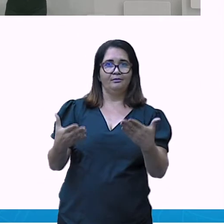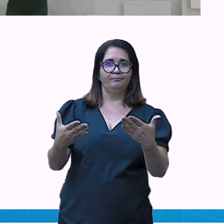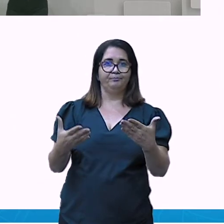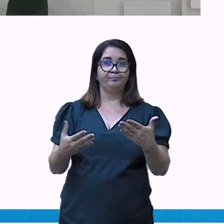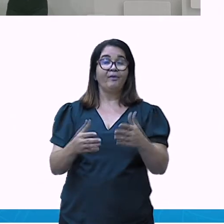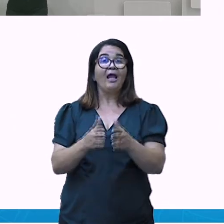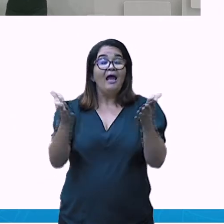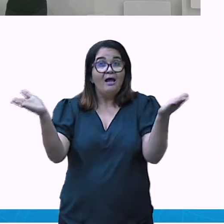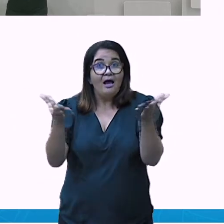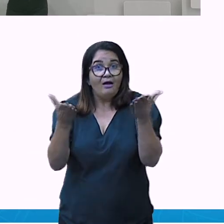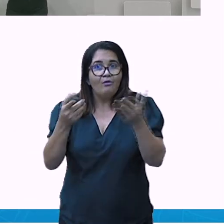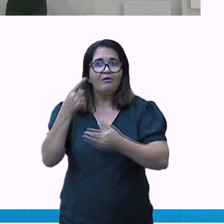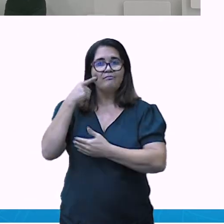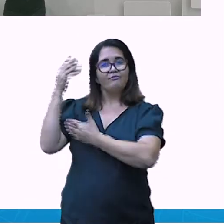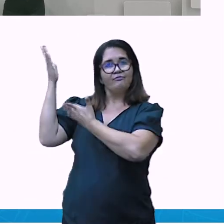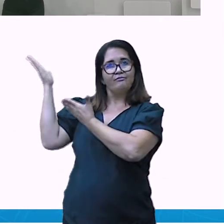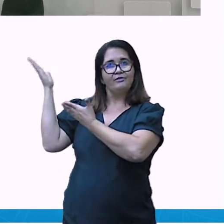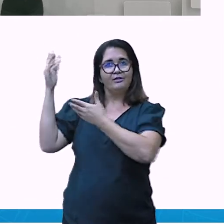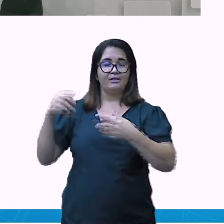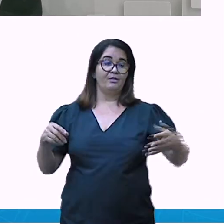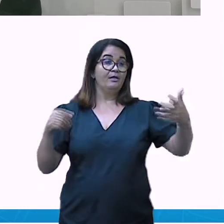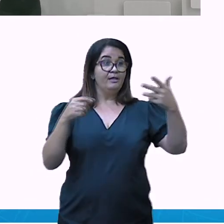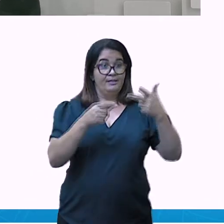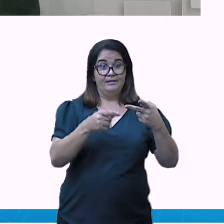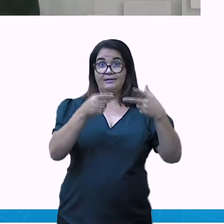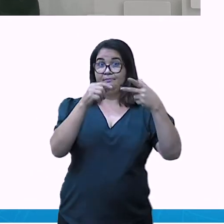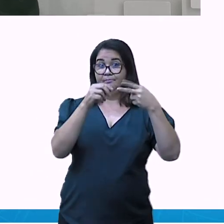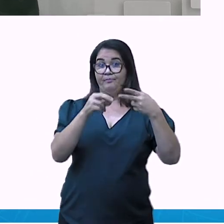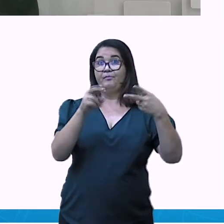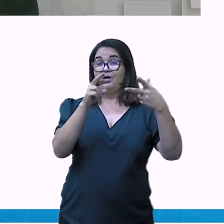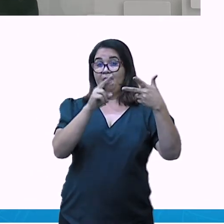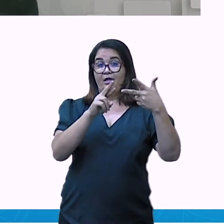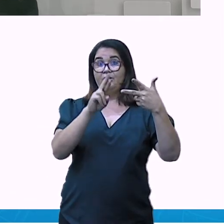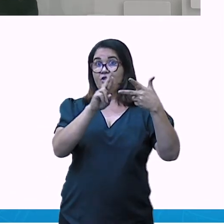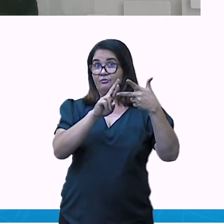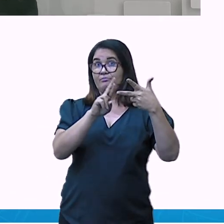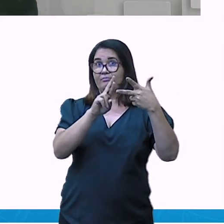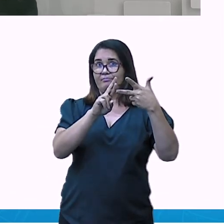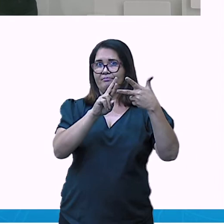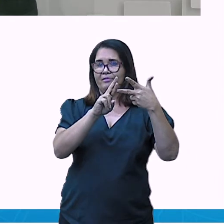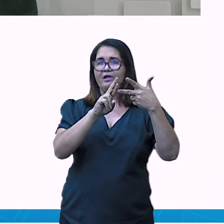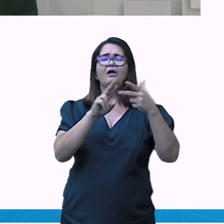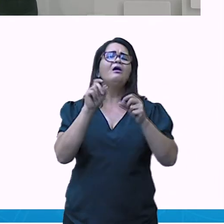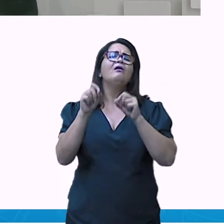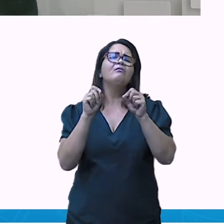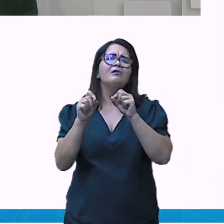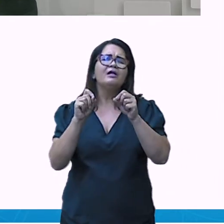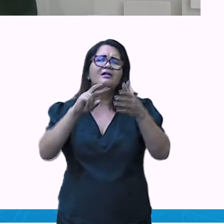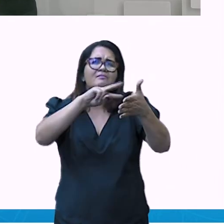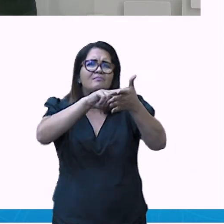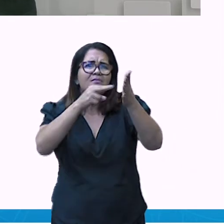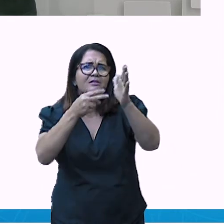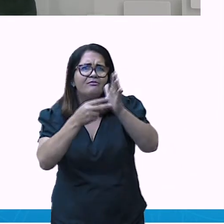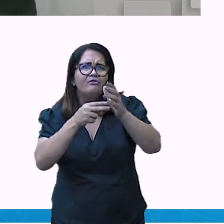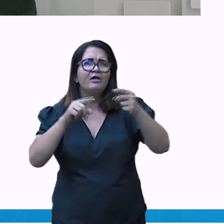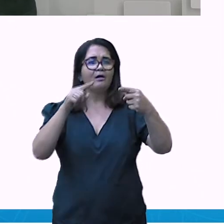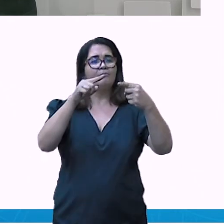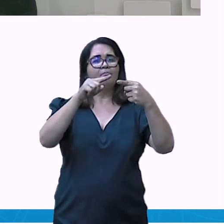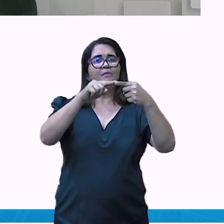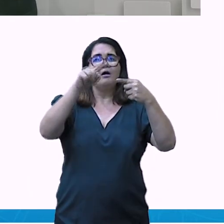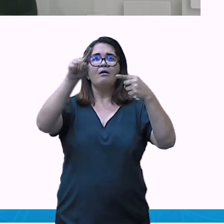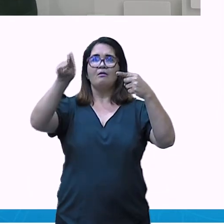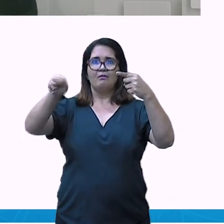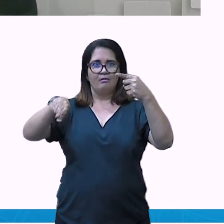Reutilizar. É possível utilizar novamente alguns objetos que seriam